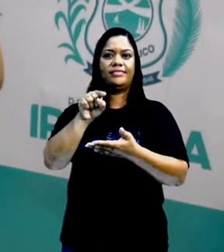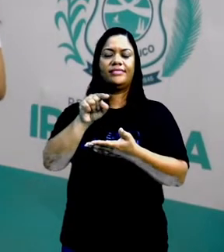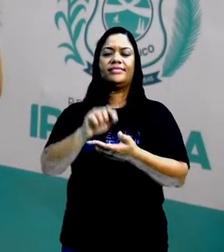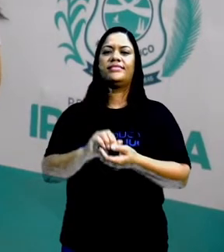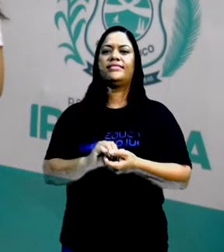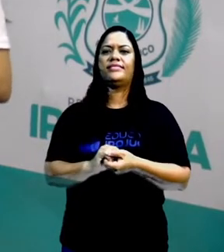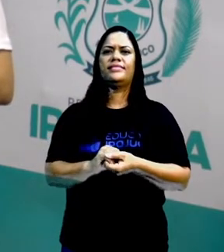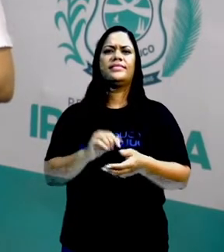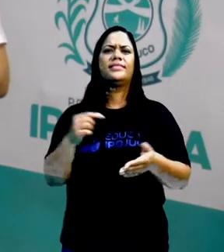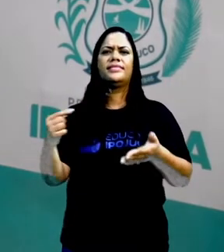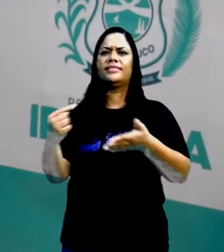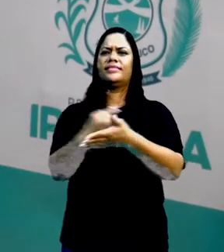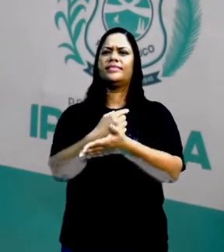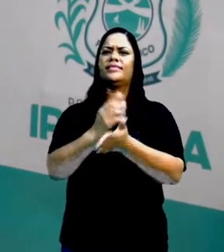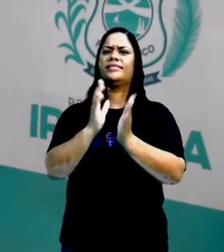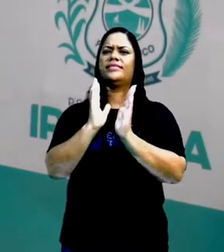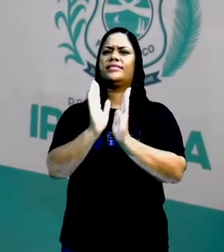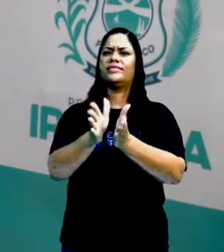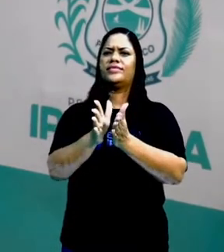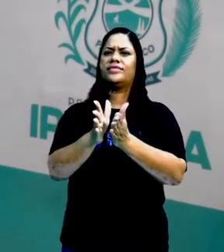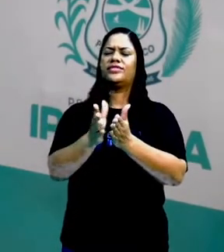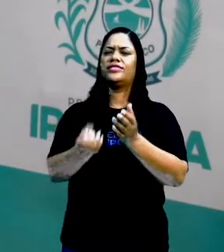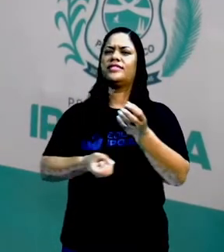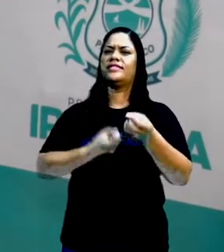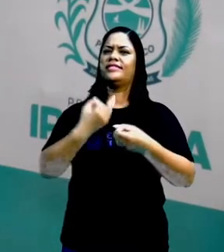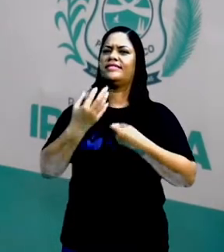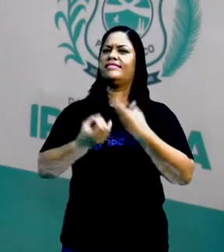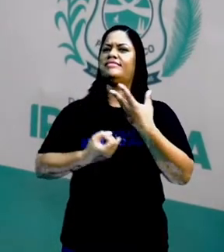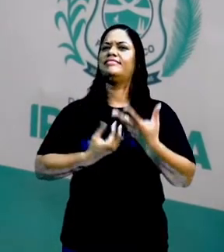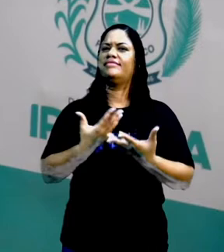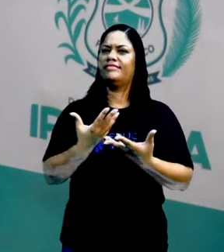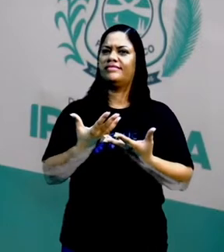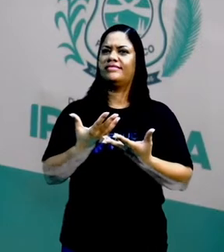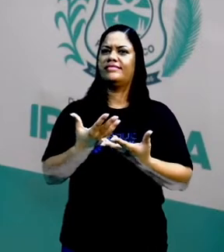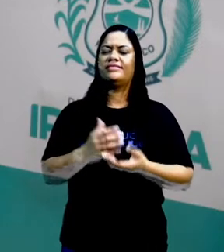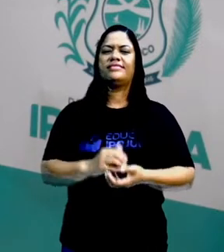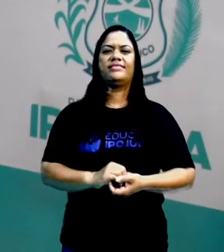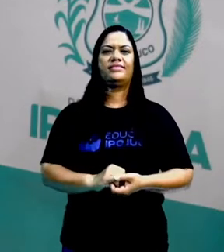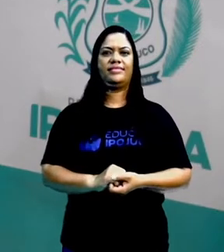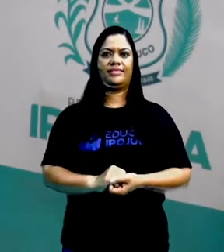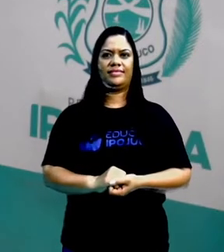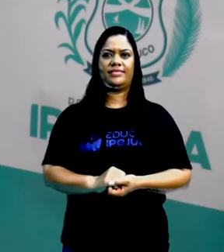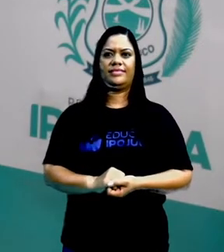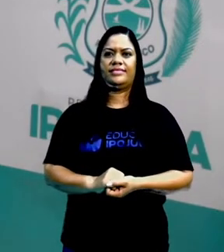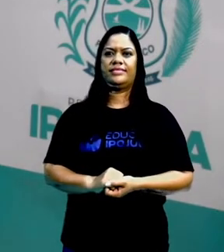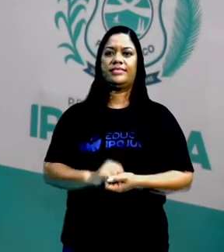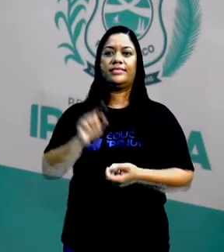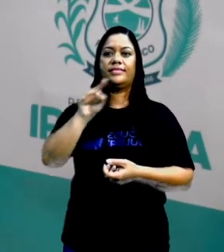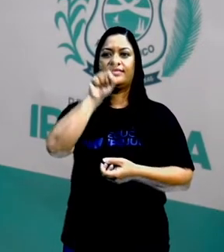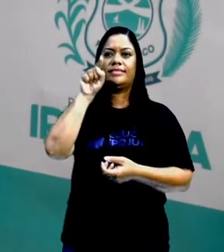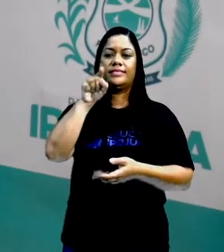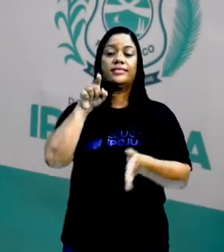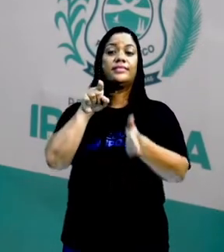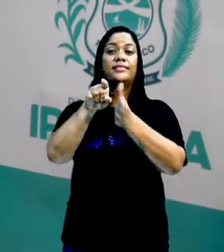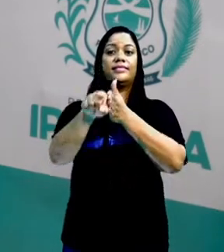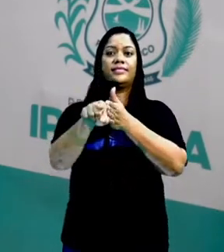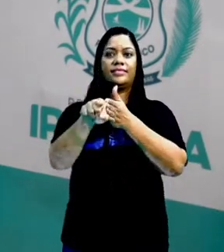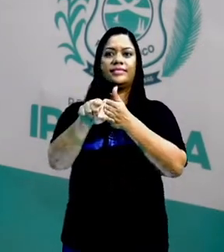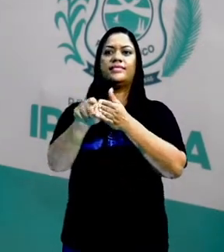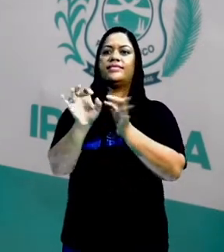E me pergunto já em prosa. Veja que ele está fazendo uma pergunta. Daí o emprego da interrogação